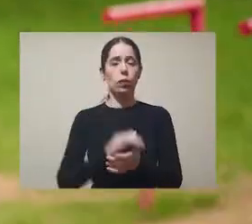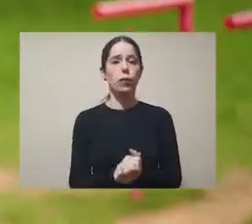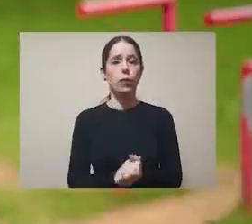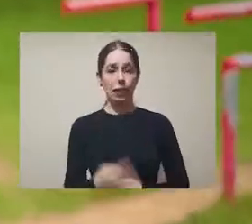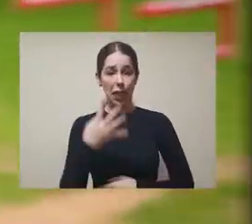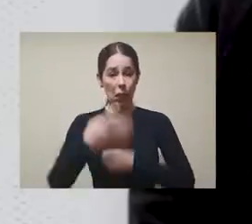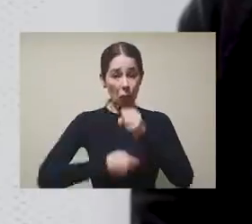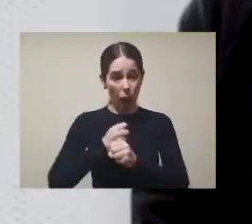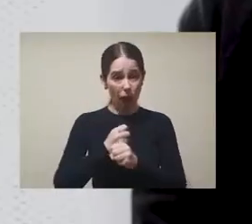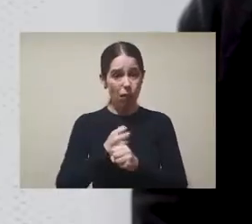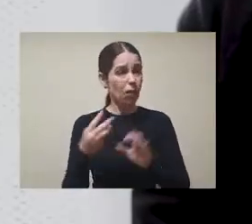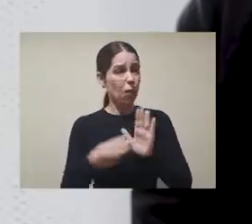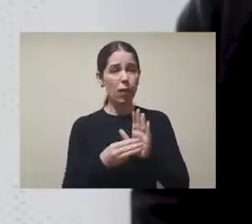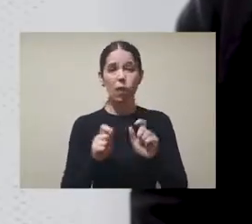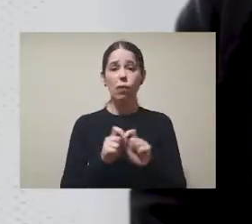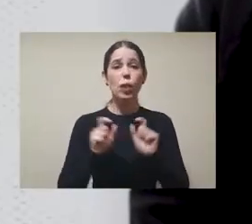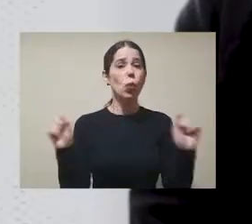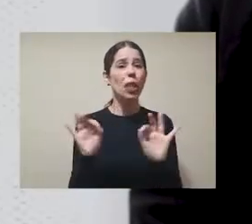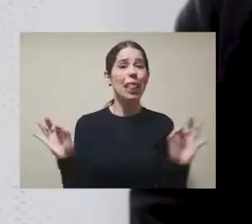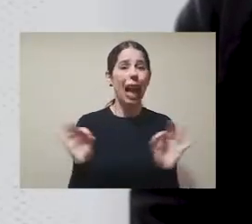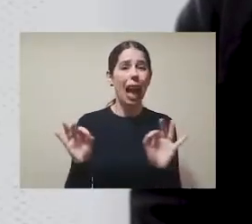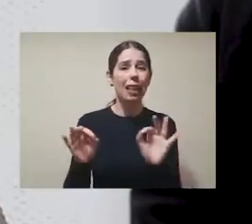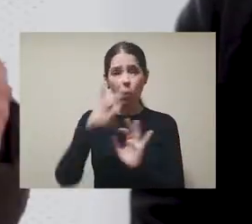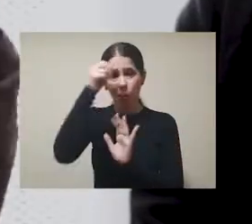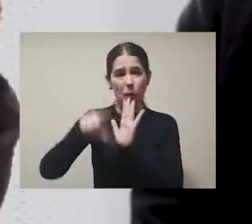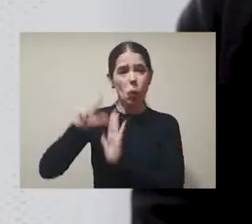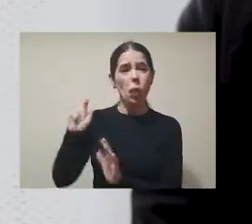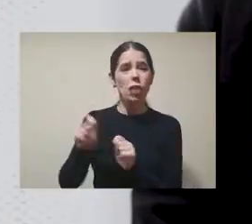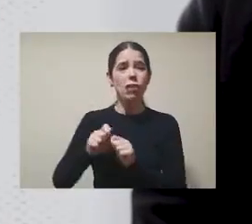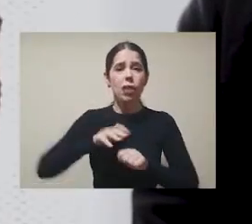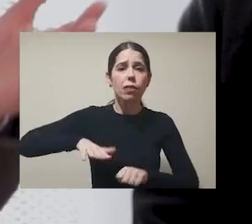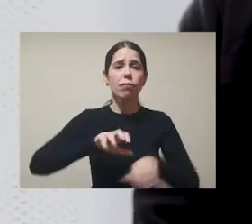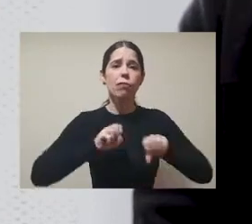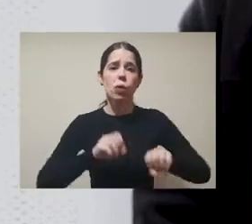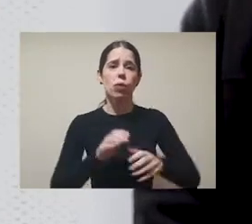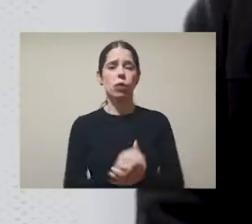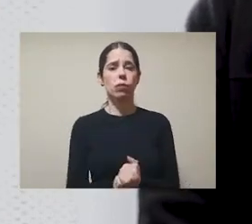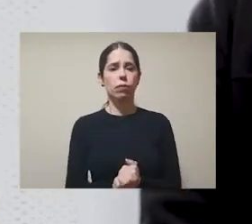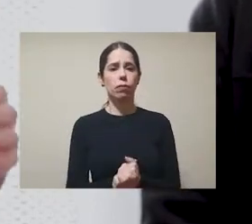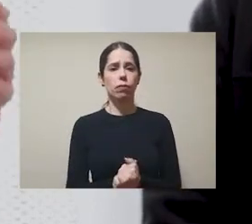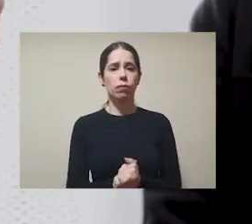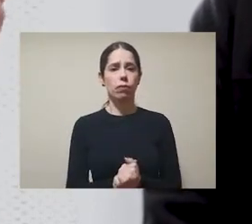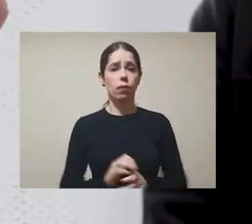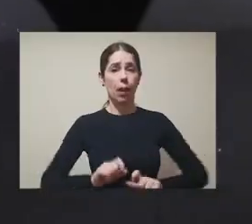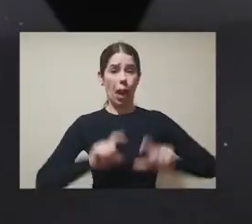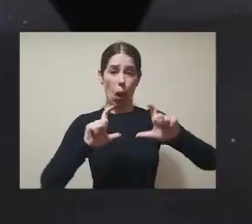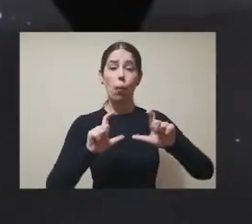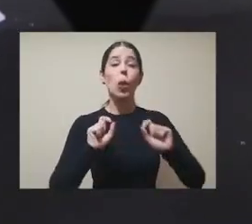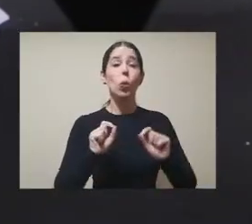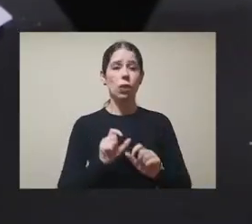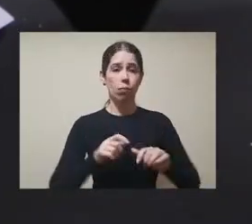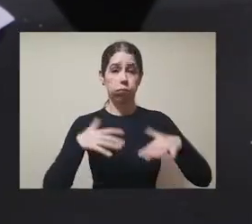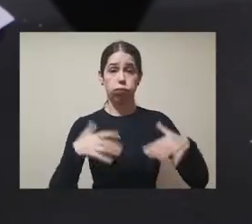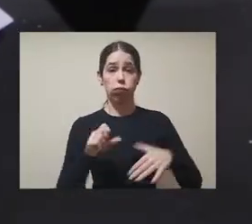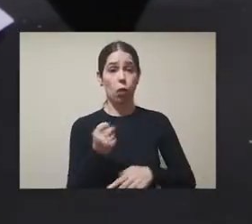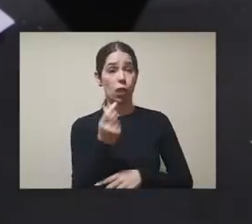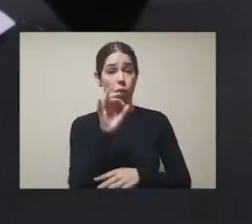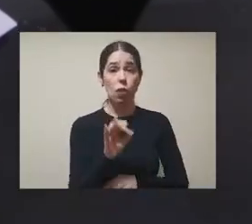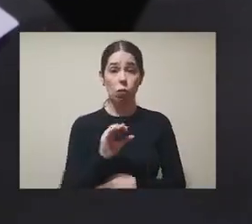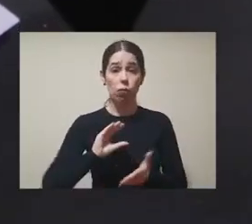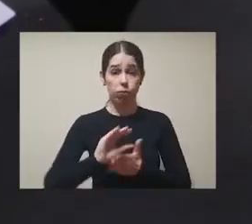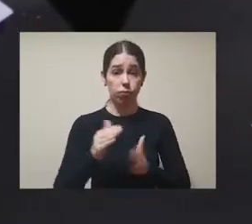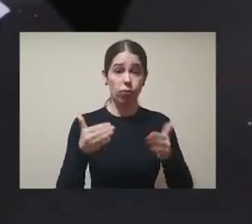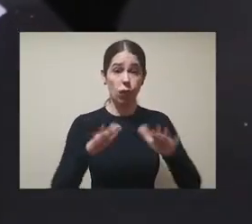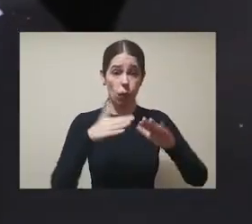também é responsável. Em 4 anos, Marquesã fez o que nenhum outro prefeito fez pela educação. Aumento histórico de